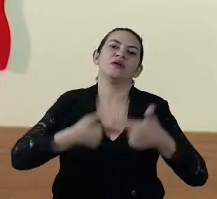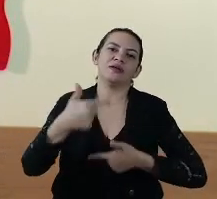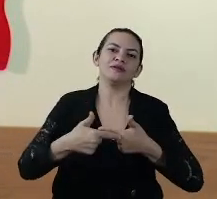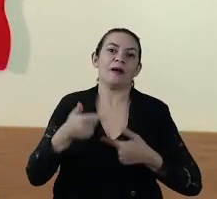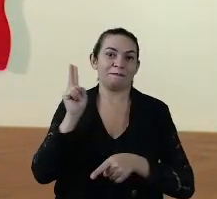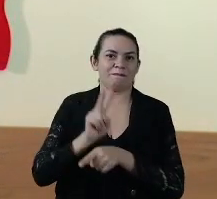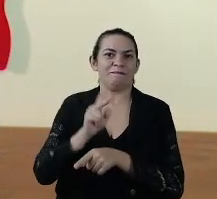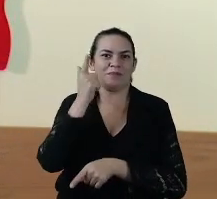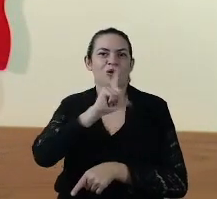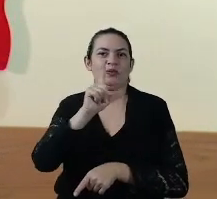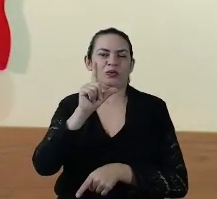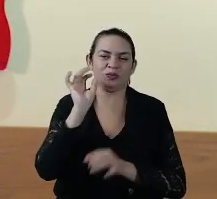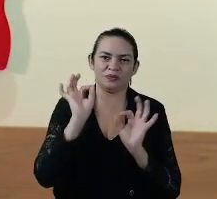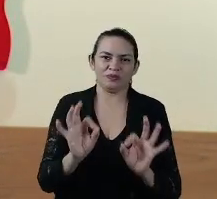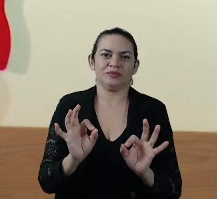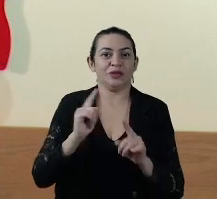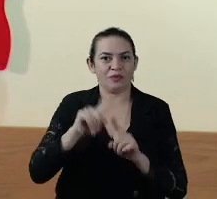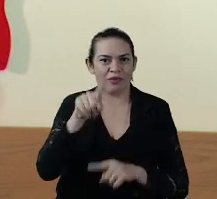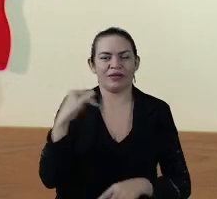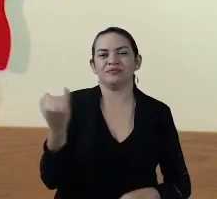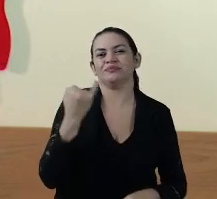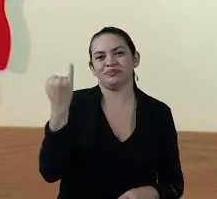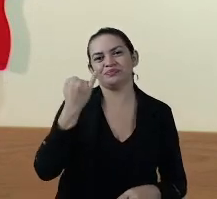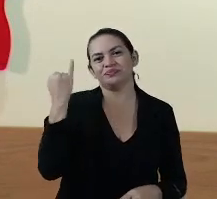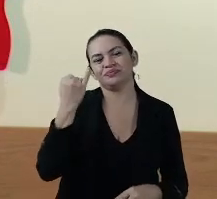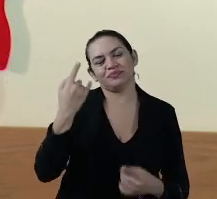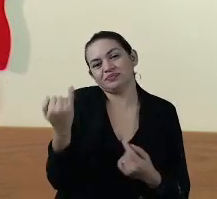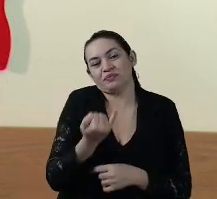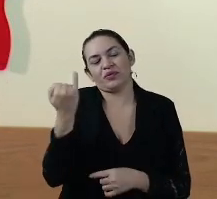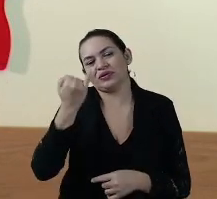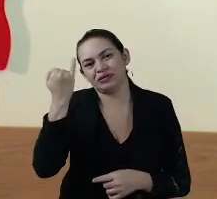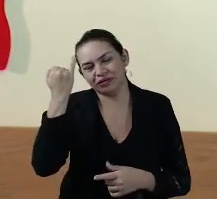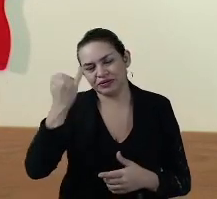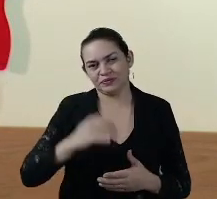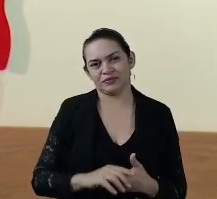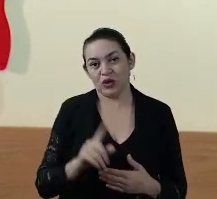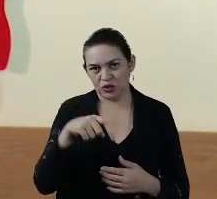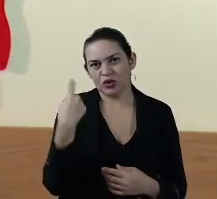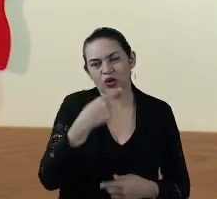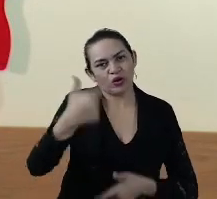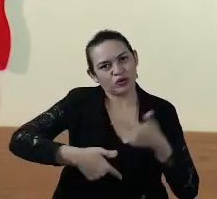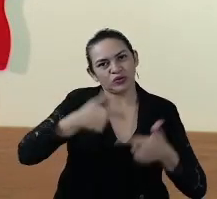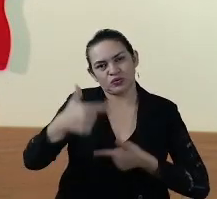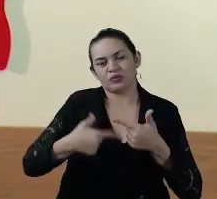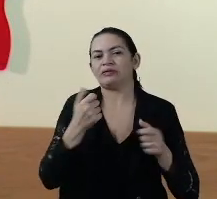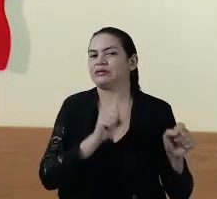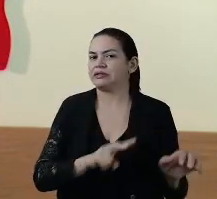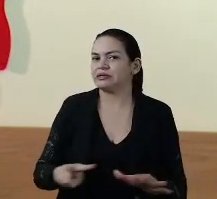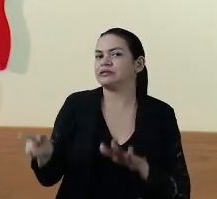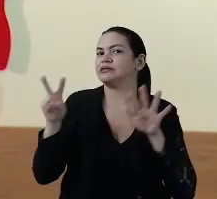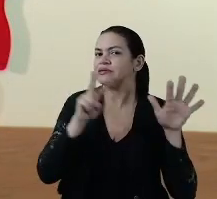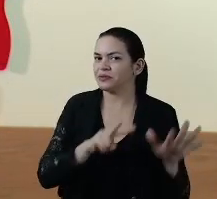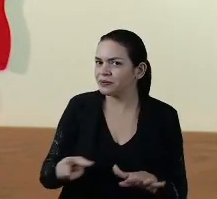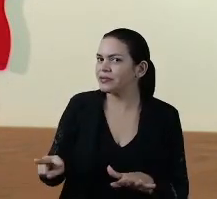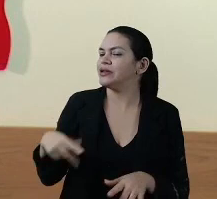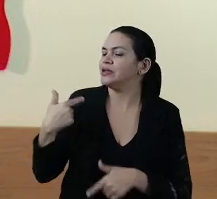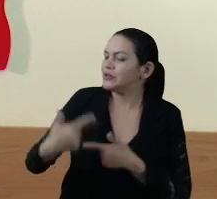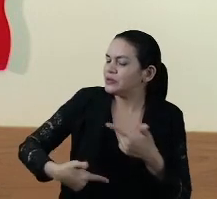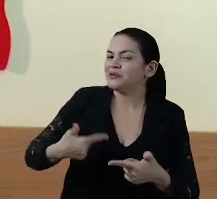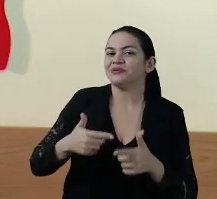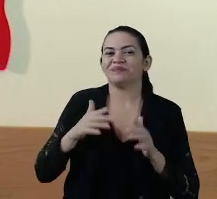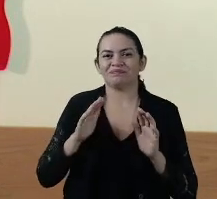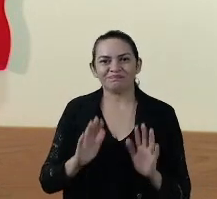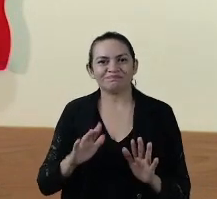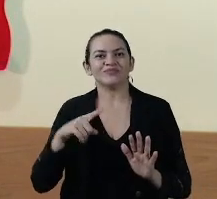preservar, porque é um importante passo, importantíssimo, que nós lutamos durante semanas e nós estamos